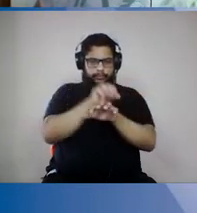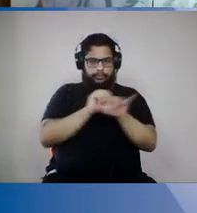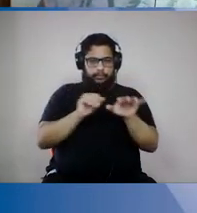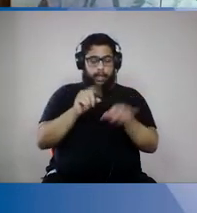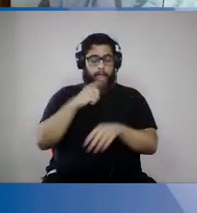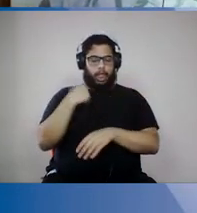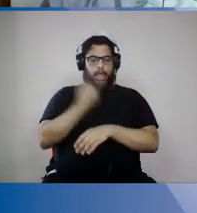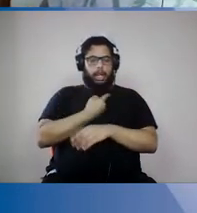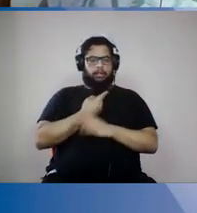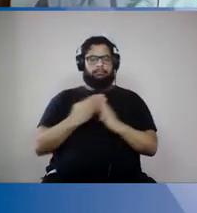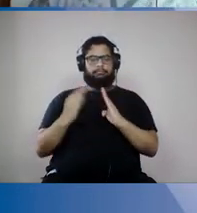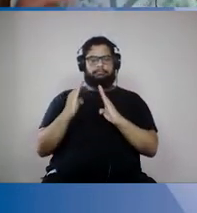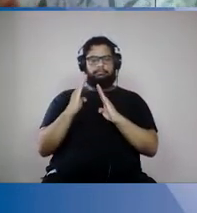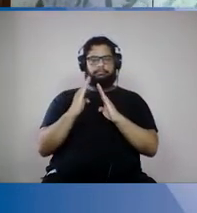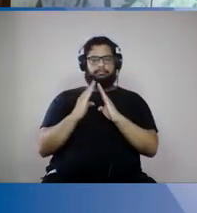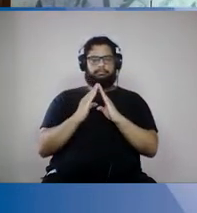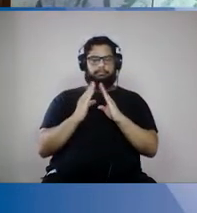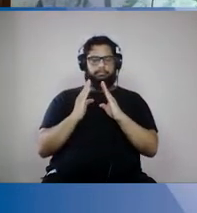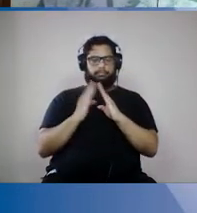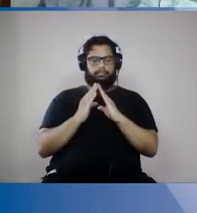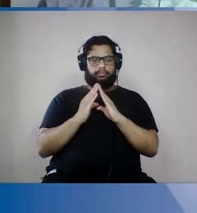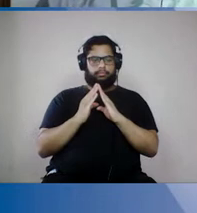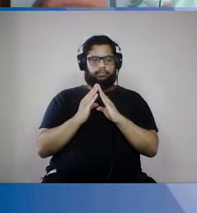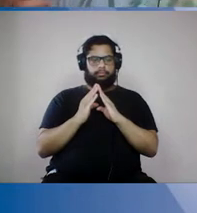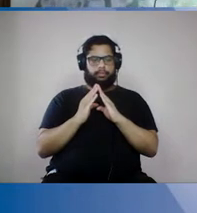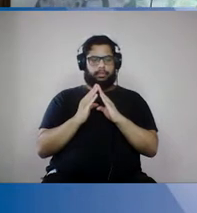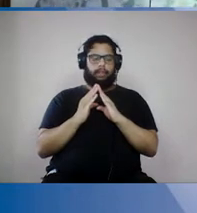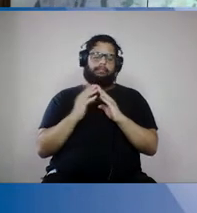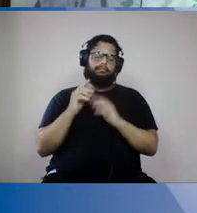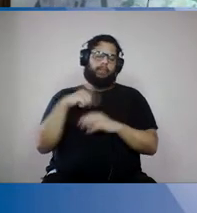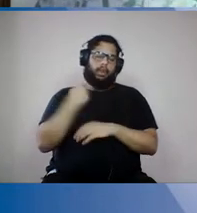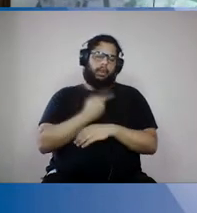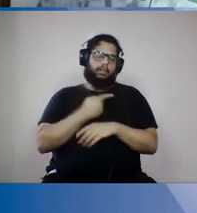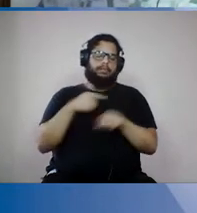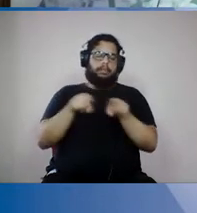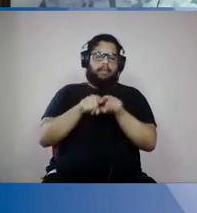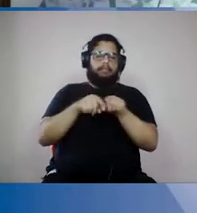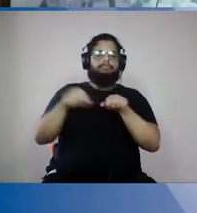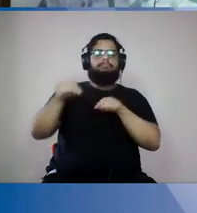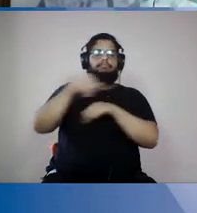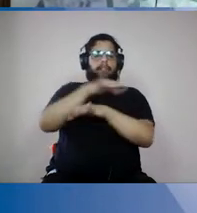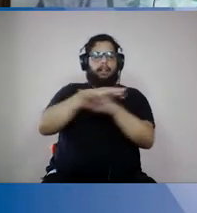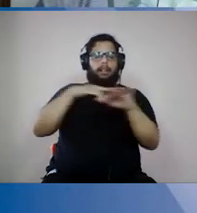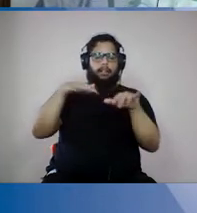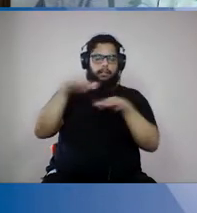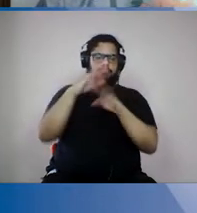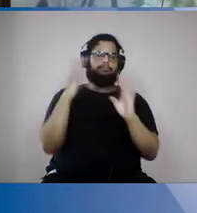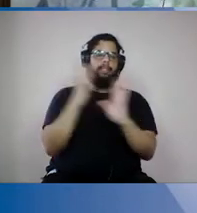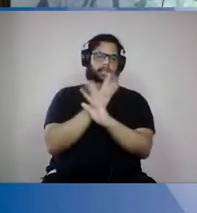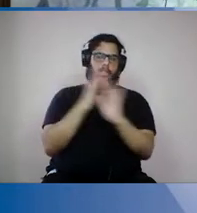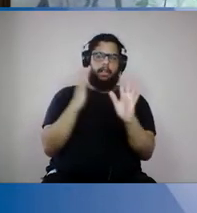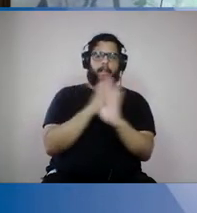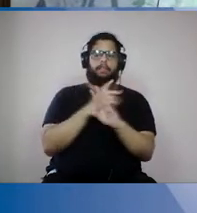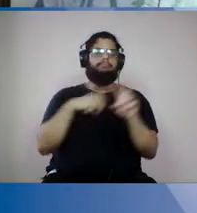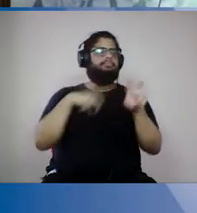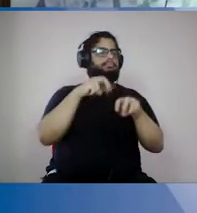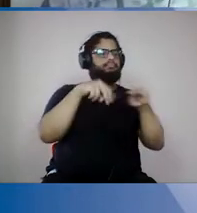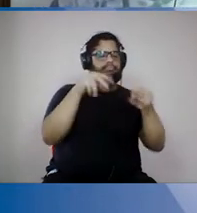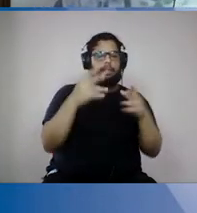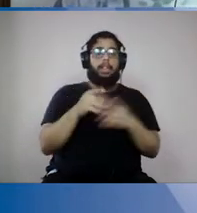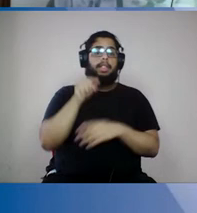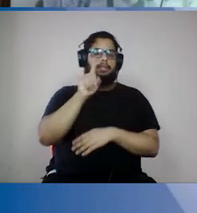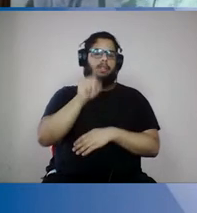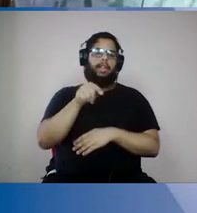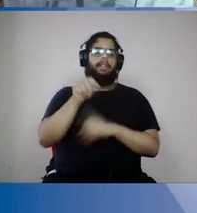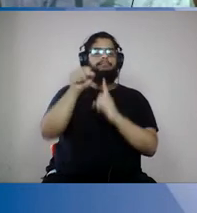nós estamos disponíveis a contrair o vírus também circulando pela comunidade, né, então isso é o que a gente chama de transmissão